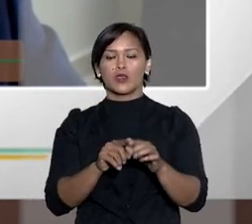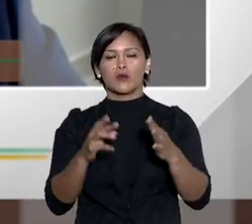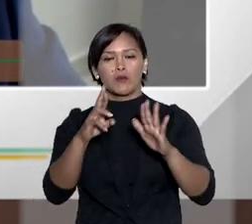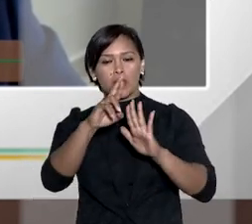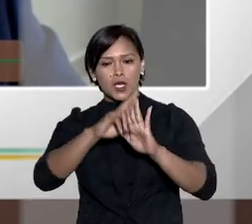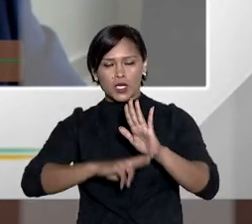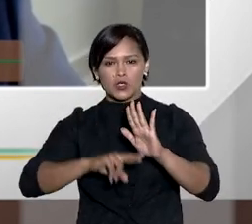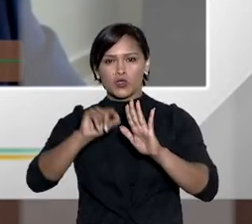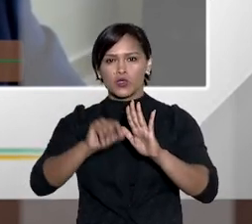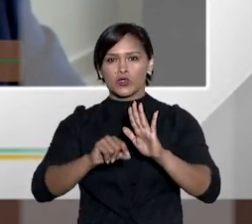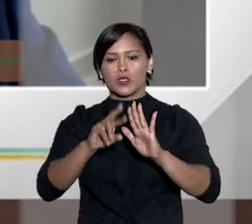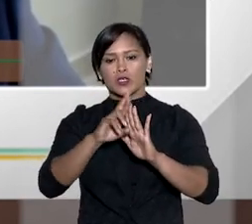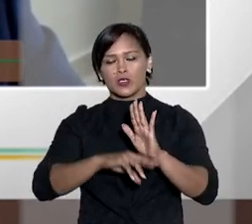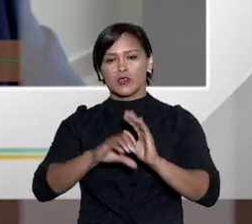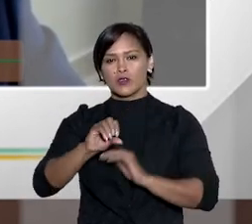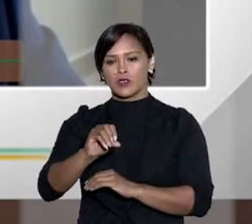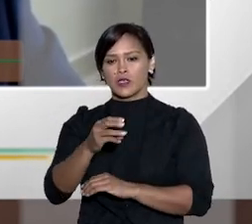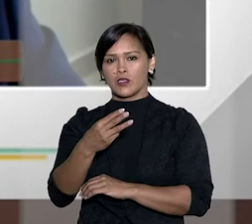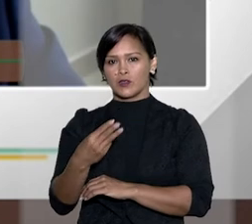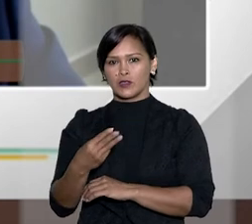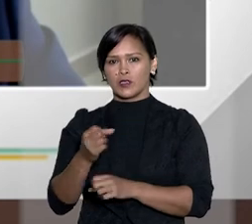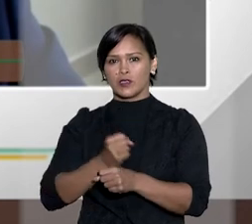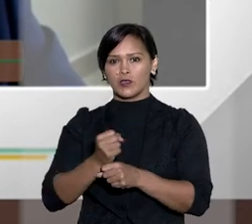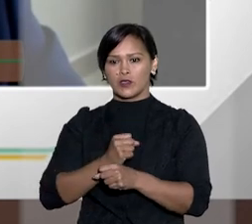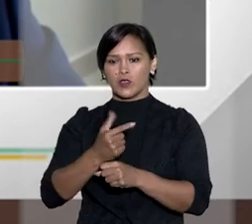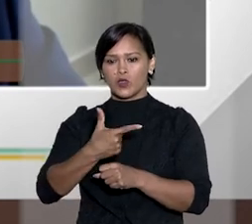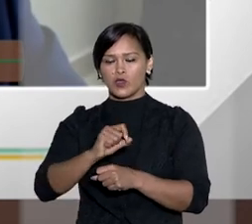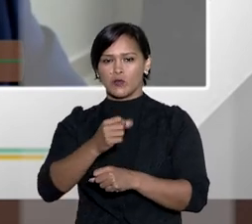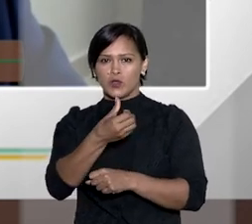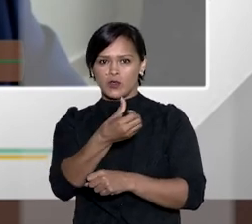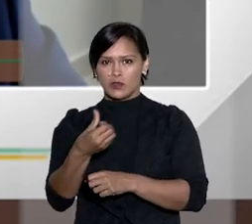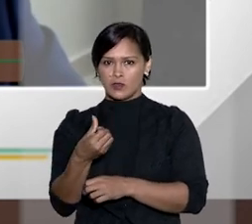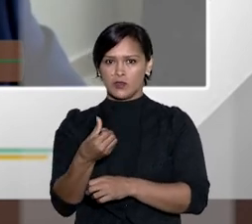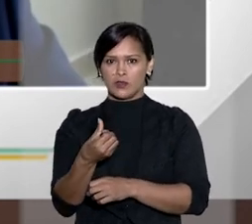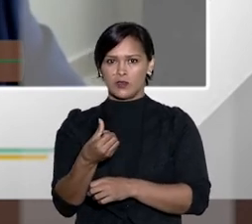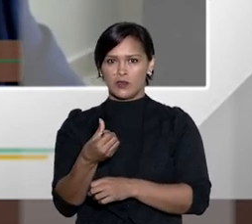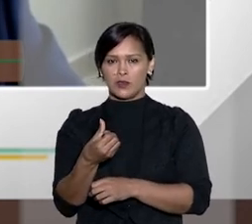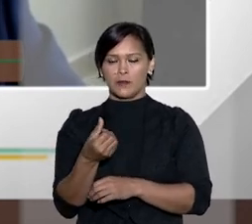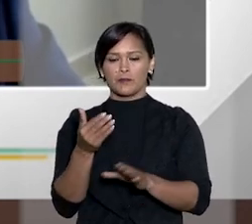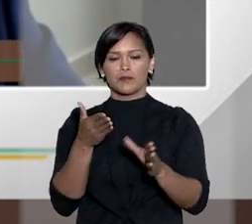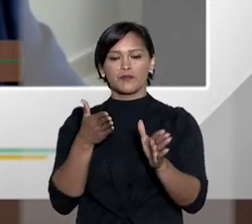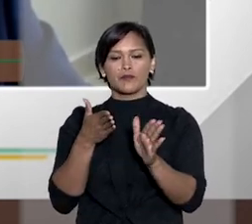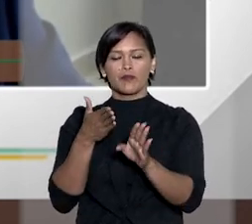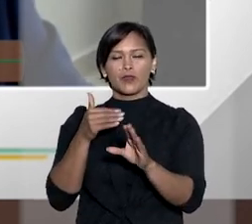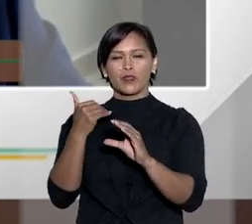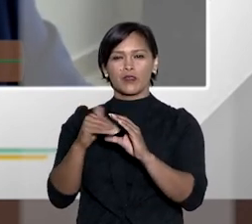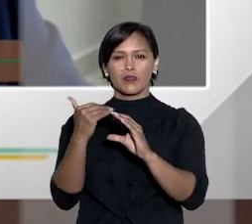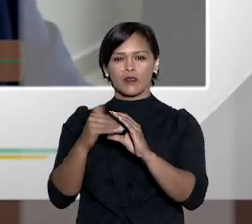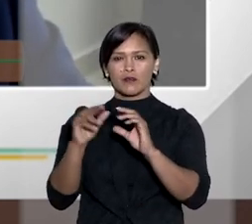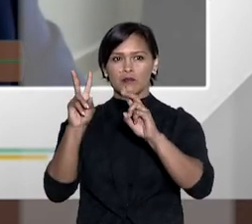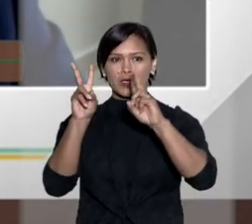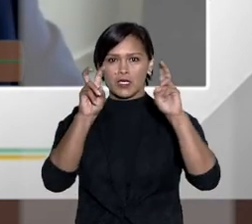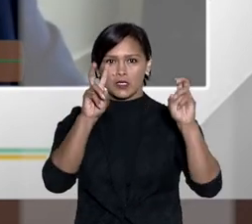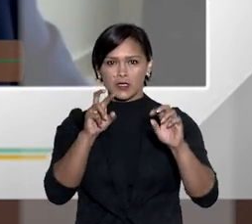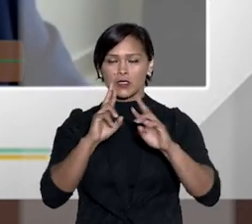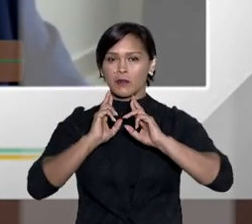e posteriormente ele baixou uma resolução a resolução 03 de 2016